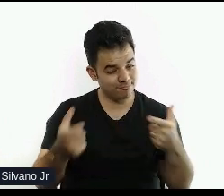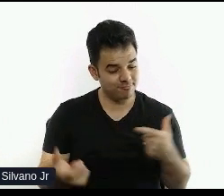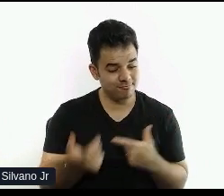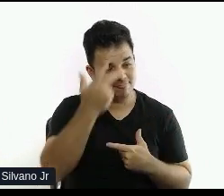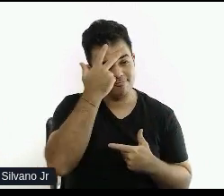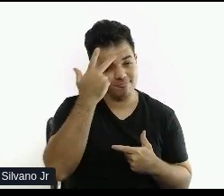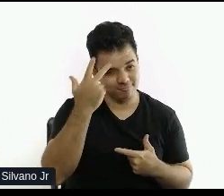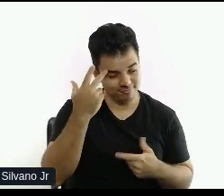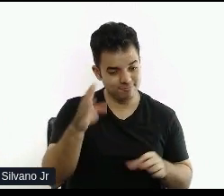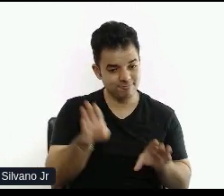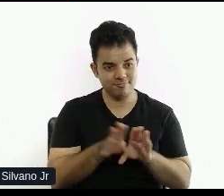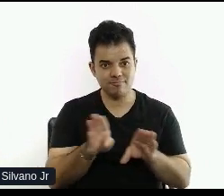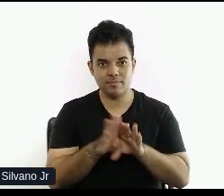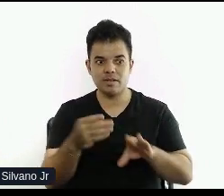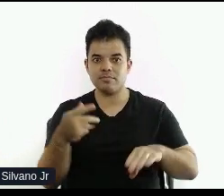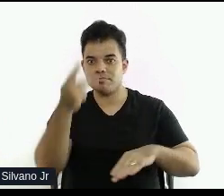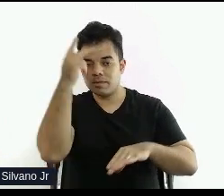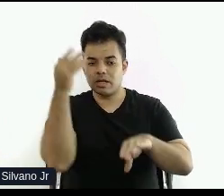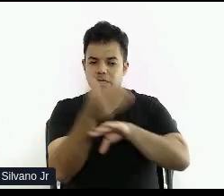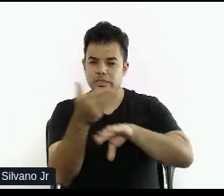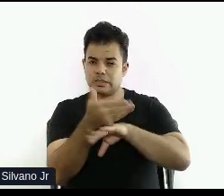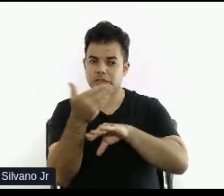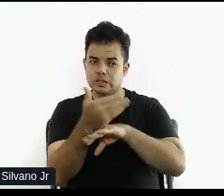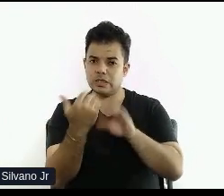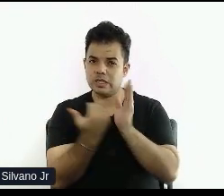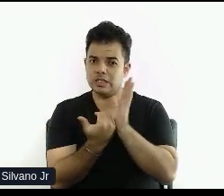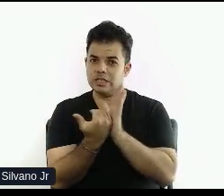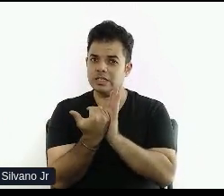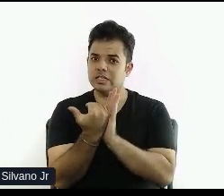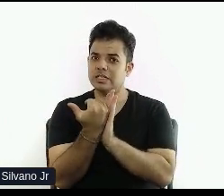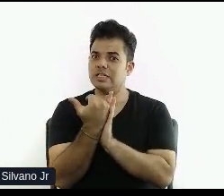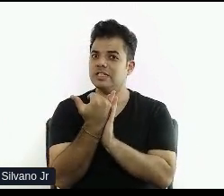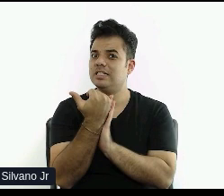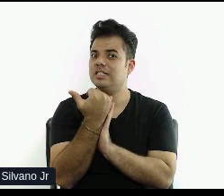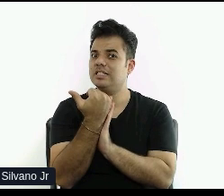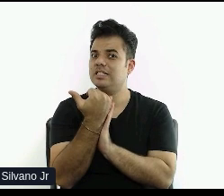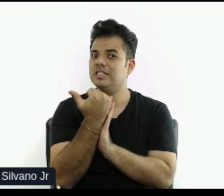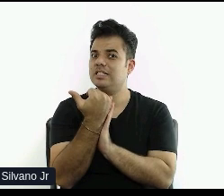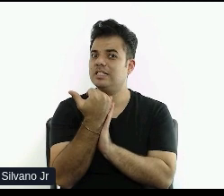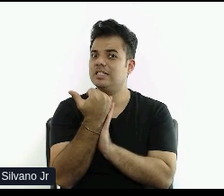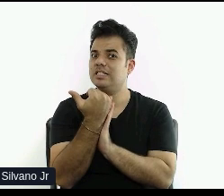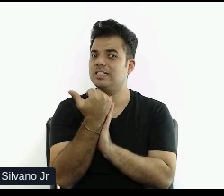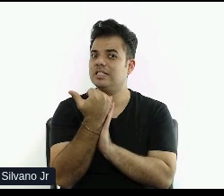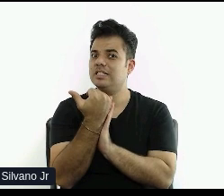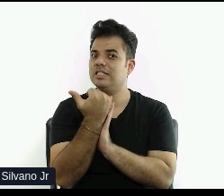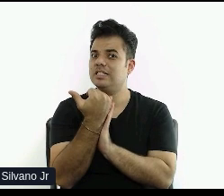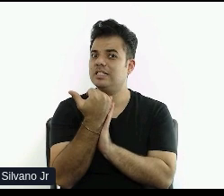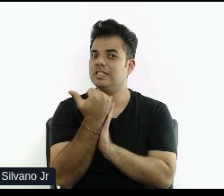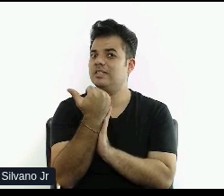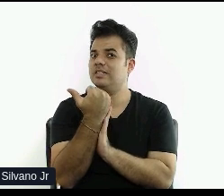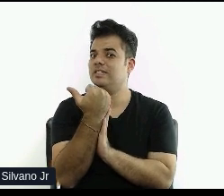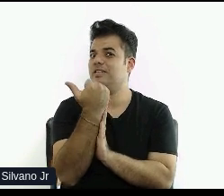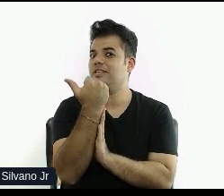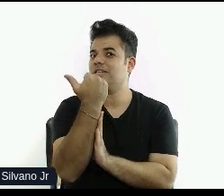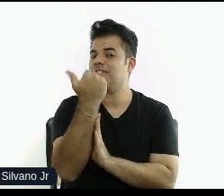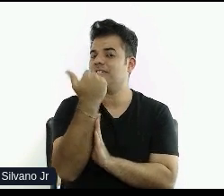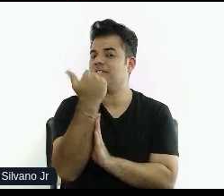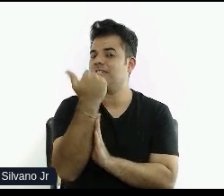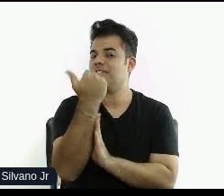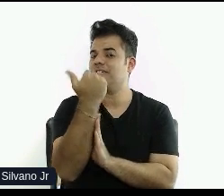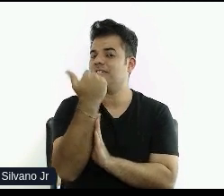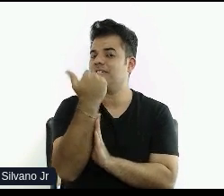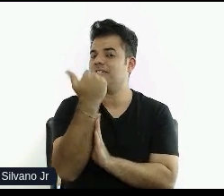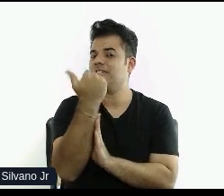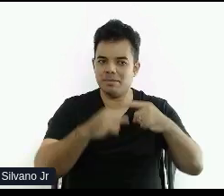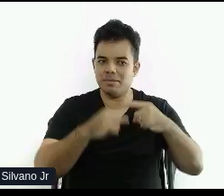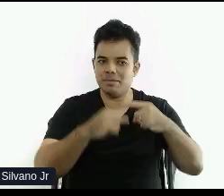maior tráfego ele vai ter e isso se torna um ciclo, né? Maior o tráfego, maior a autoridade, maior a relevância, maior o posicionamento no resultado de